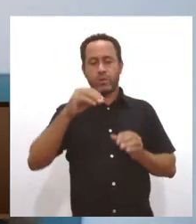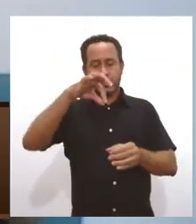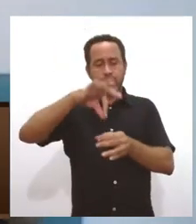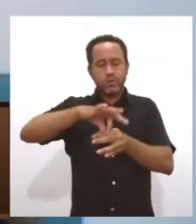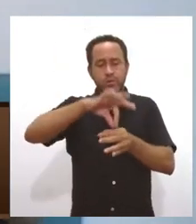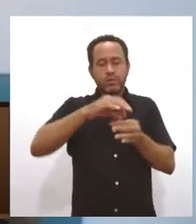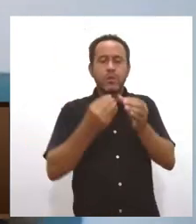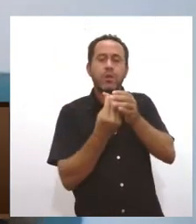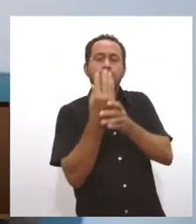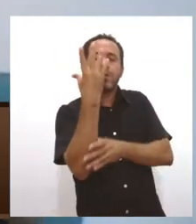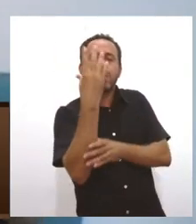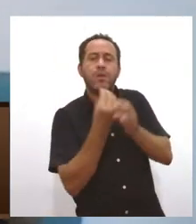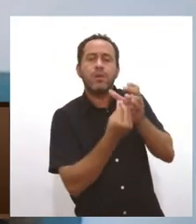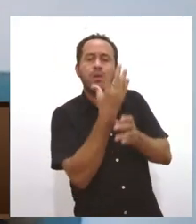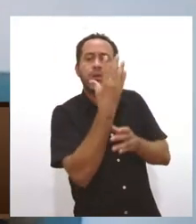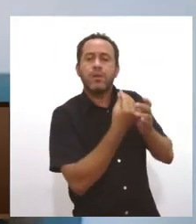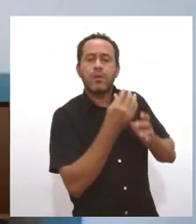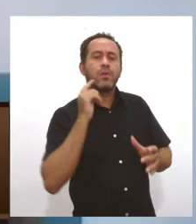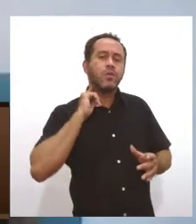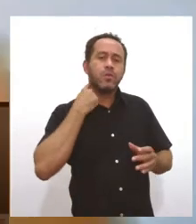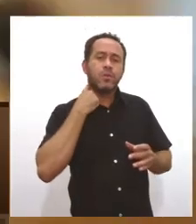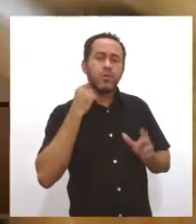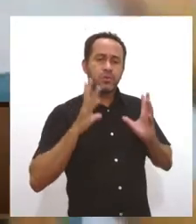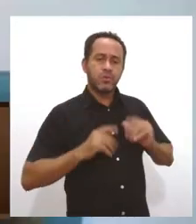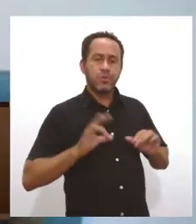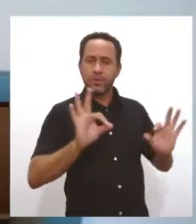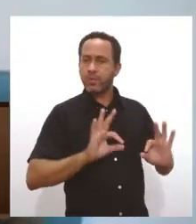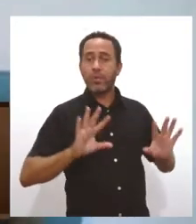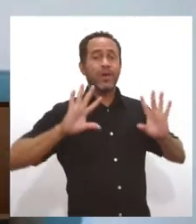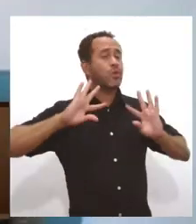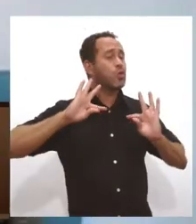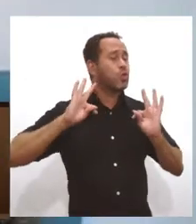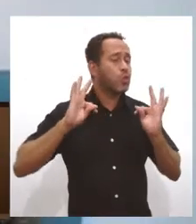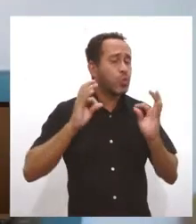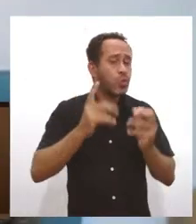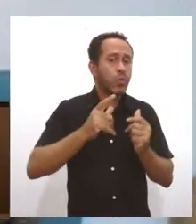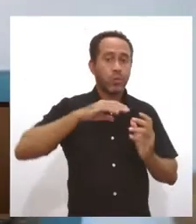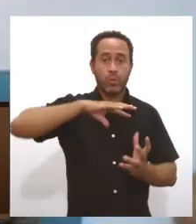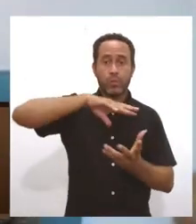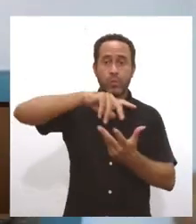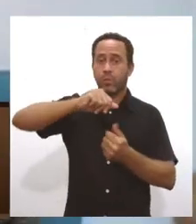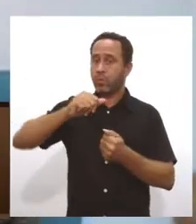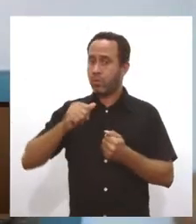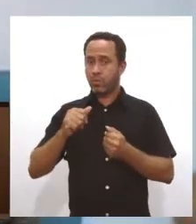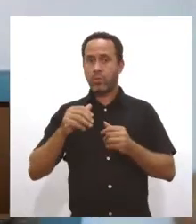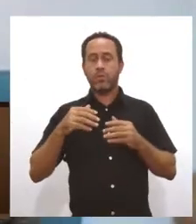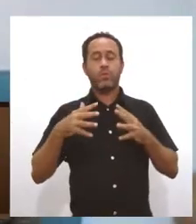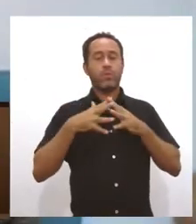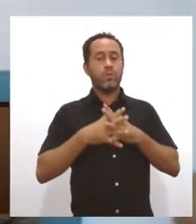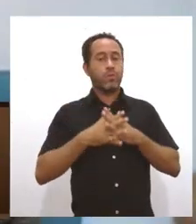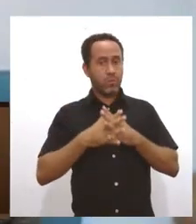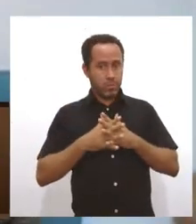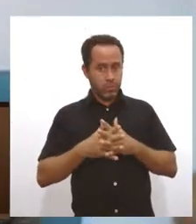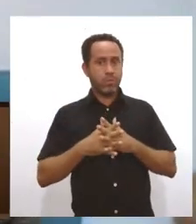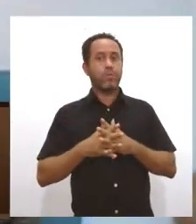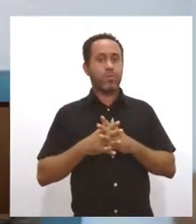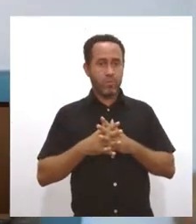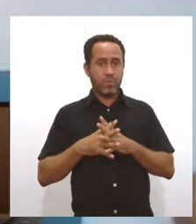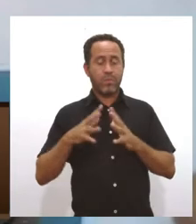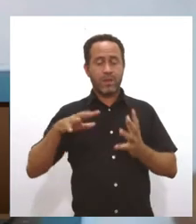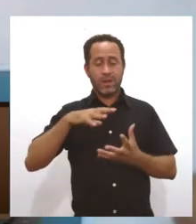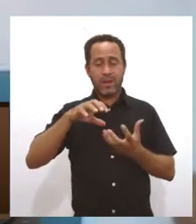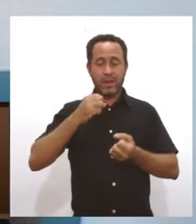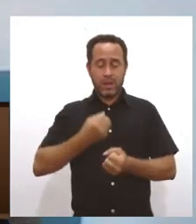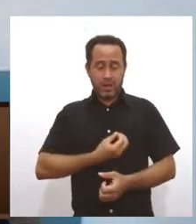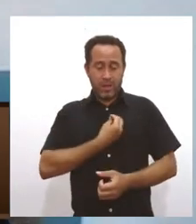árvore, do lixinho jogado no chão. É algo muito mais complexo, né? Que envolve toda a sobrevivência